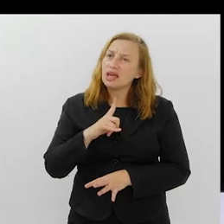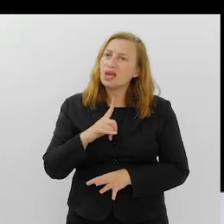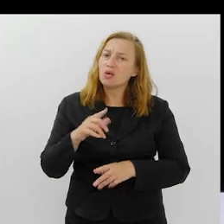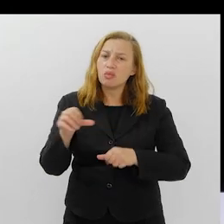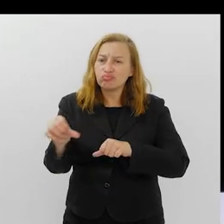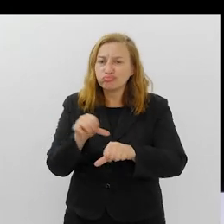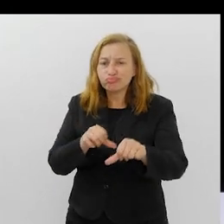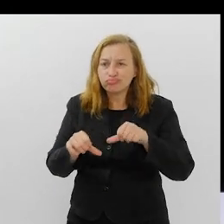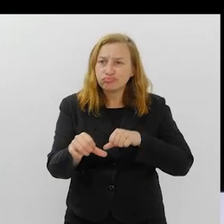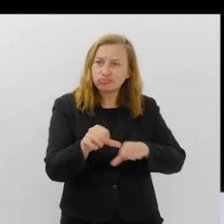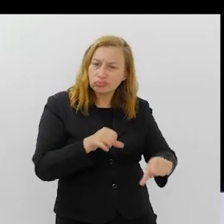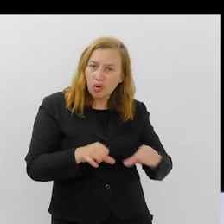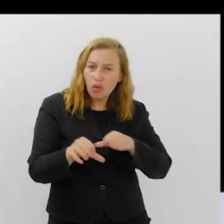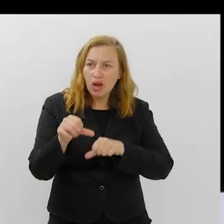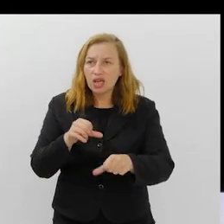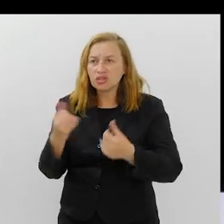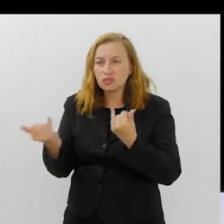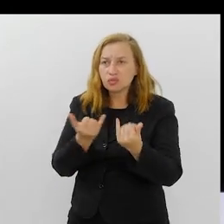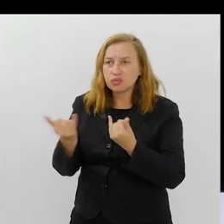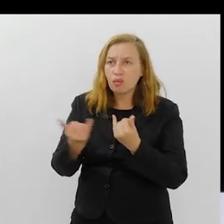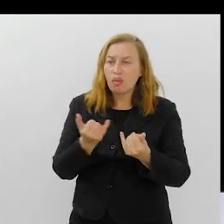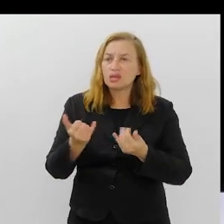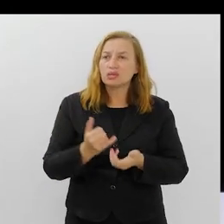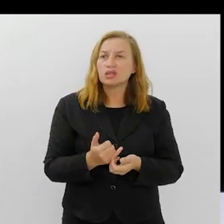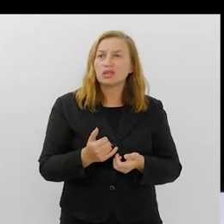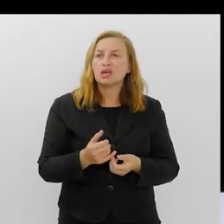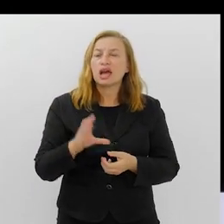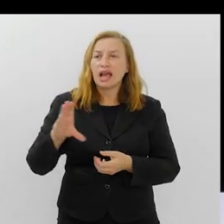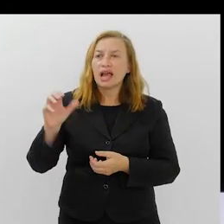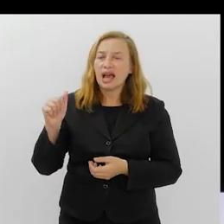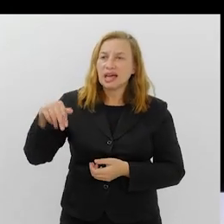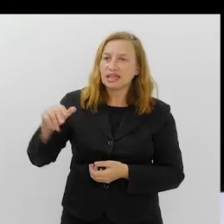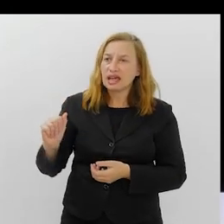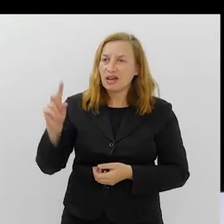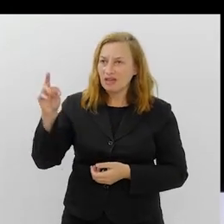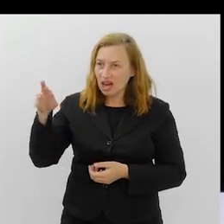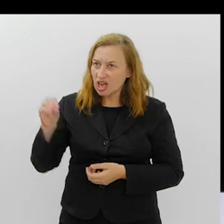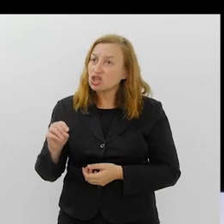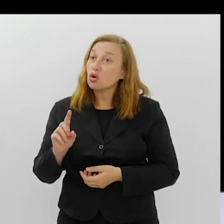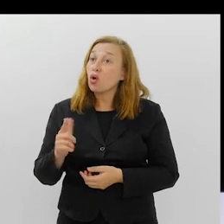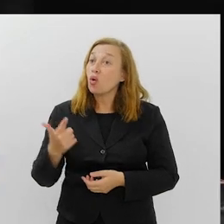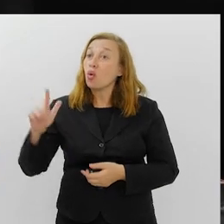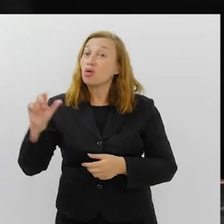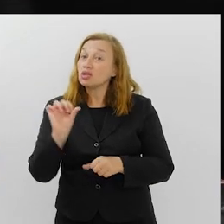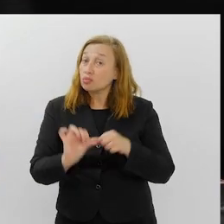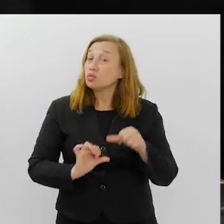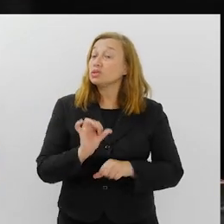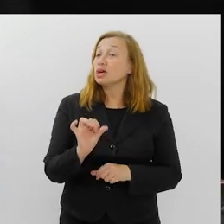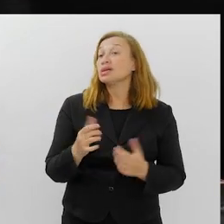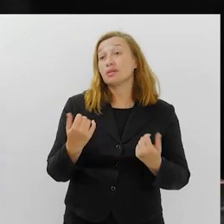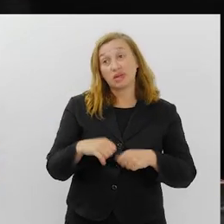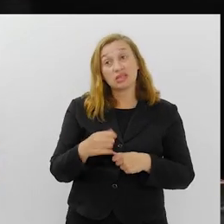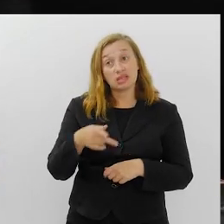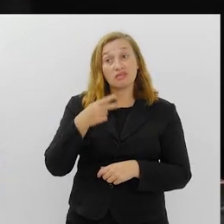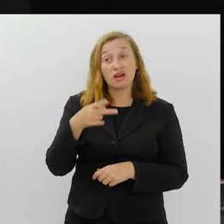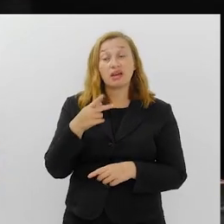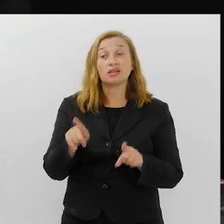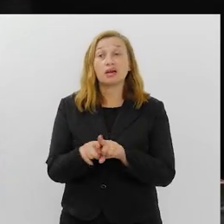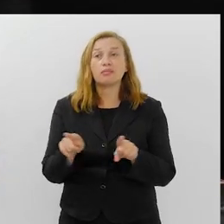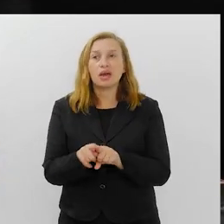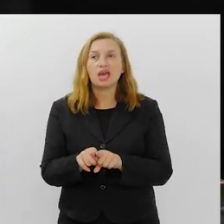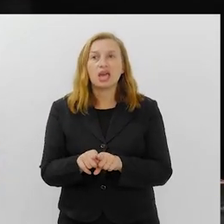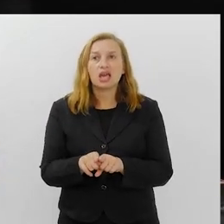troca também. Os carnavalescos, por muito tempo, também isso é uma outra mudança. também uma mudança interessante que a gente não falou até aqui.